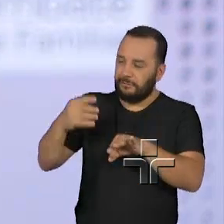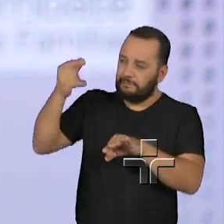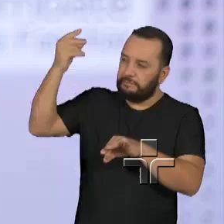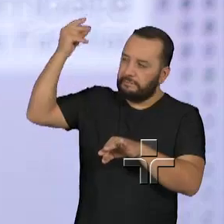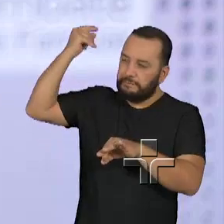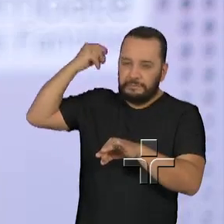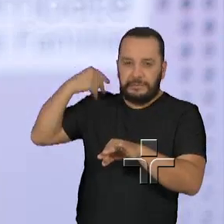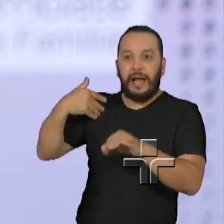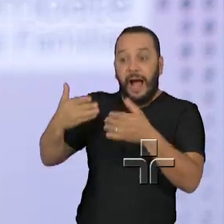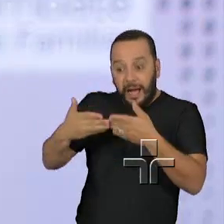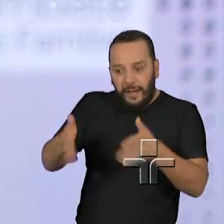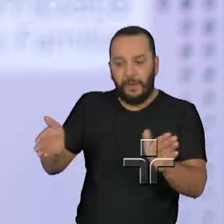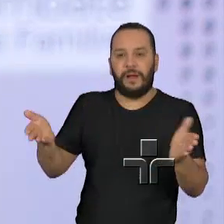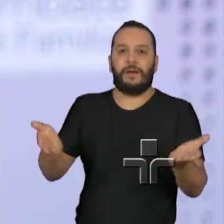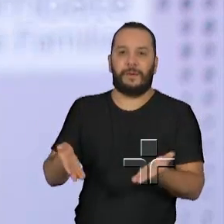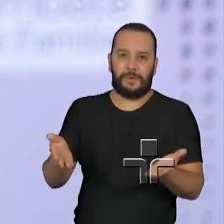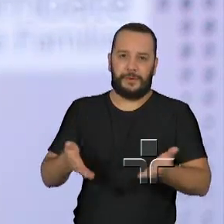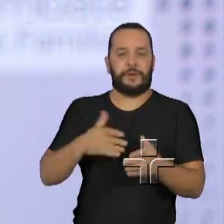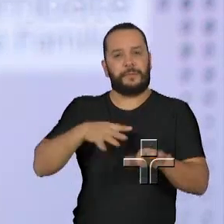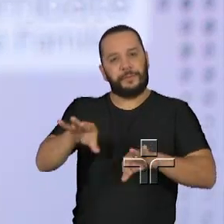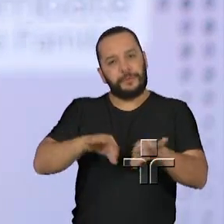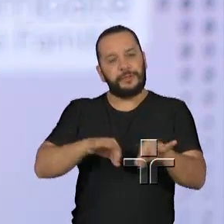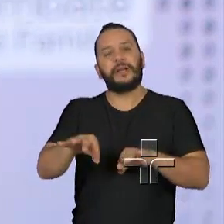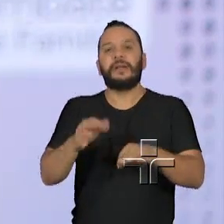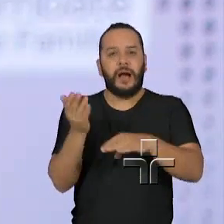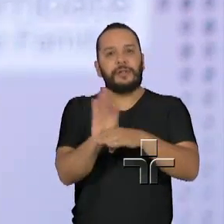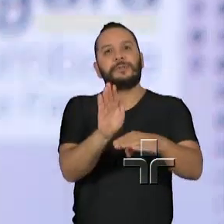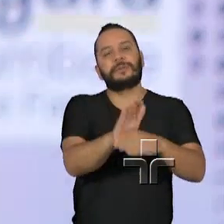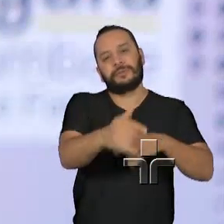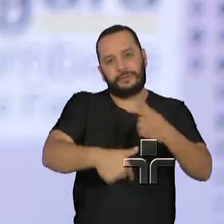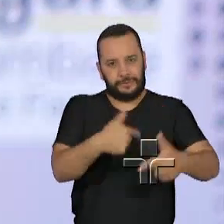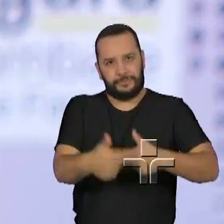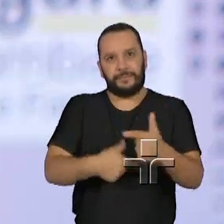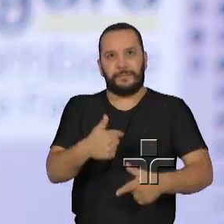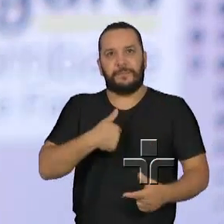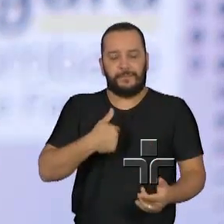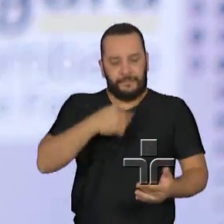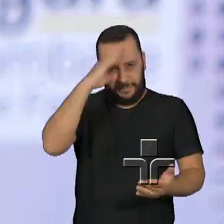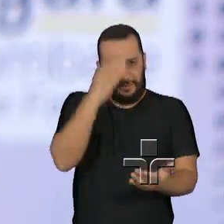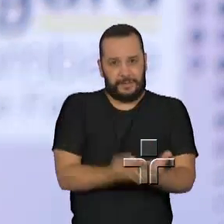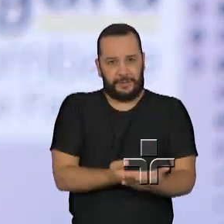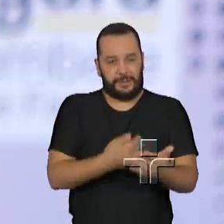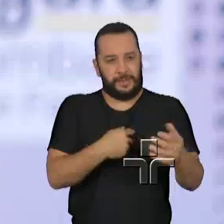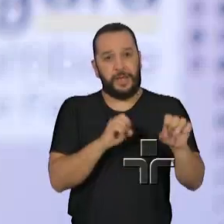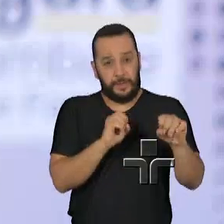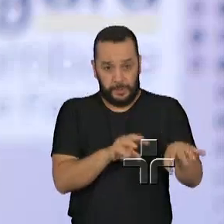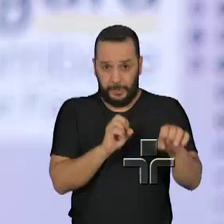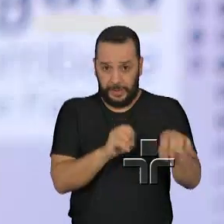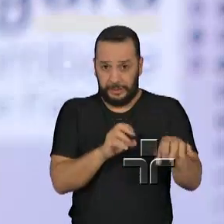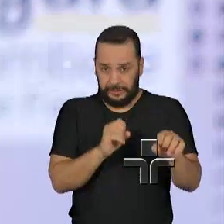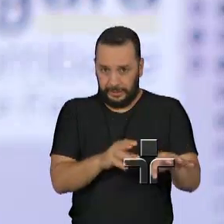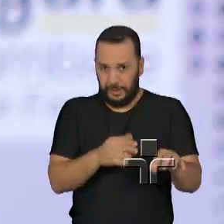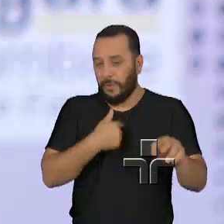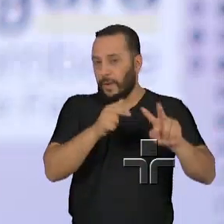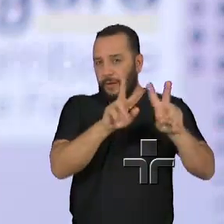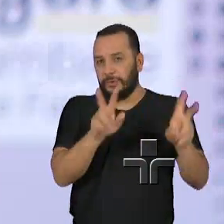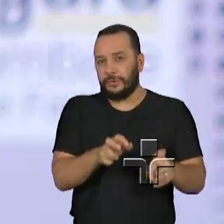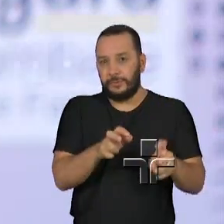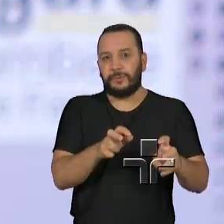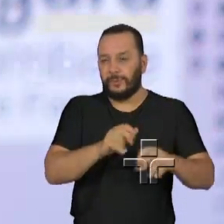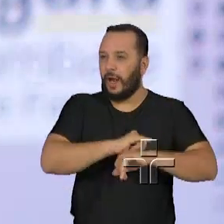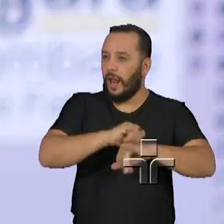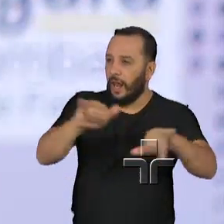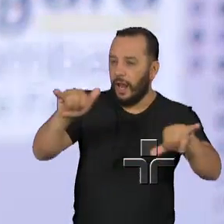É um projeto que está, um programa que está contribuindo muito, né, para o trabalho. Eu acredito que a educação, falar sobre o assunto é a melhor